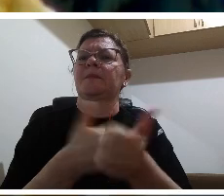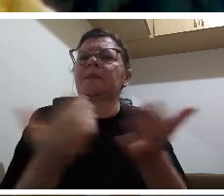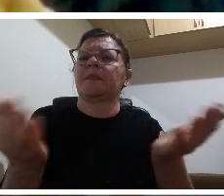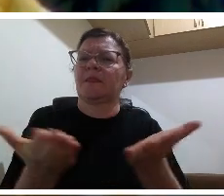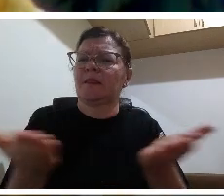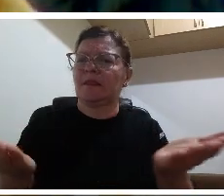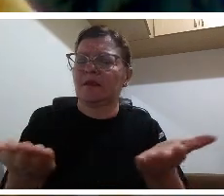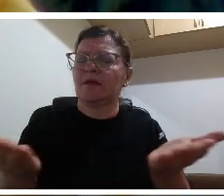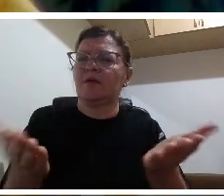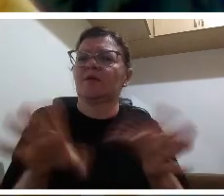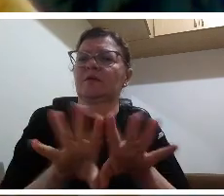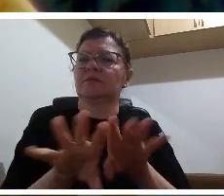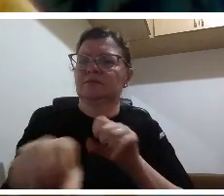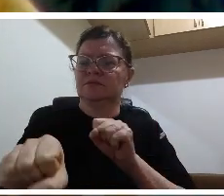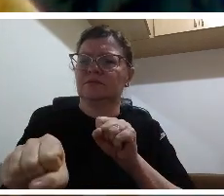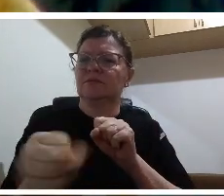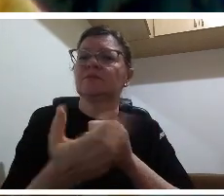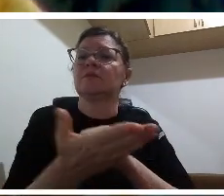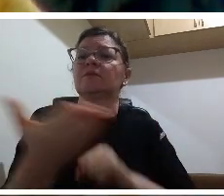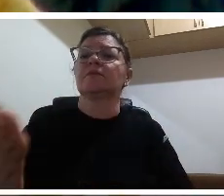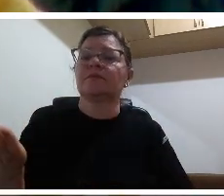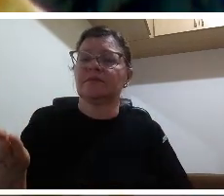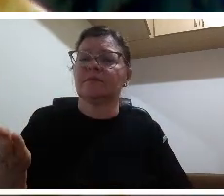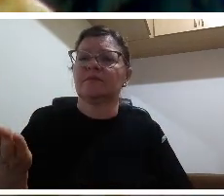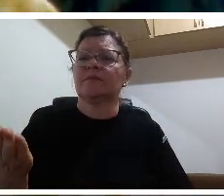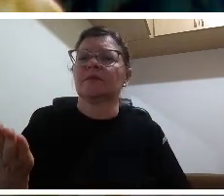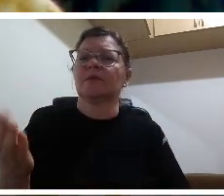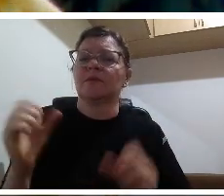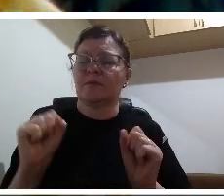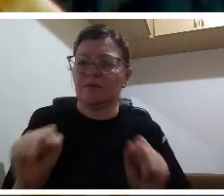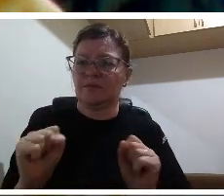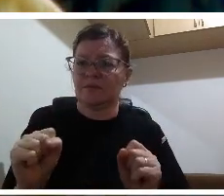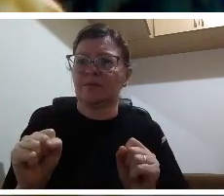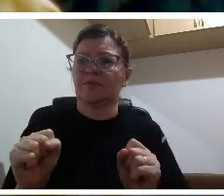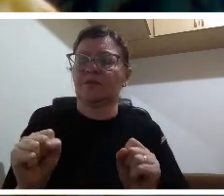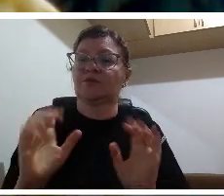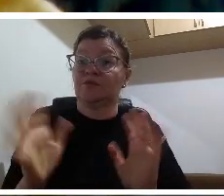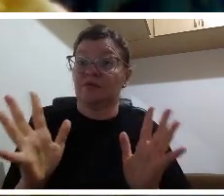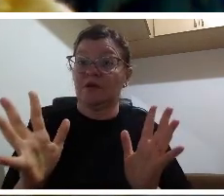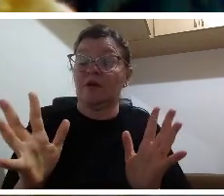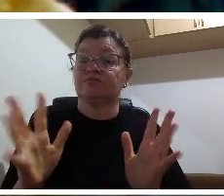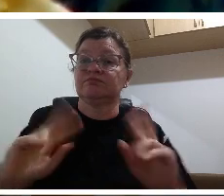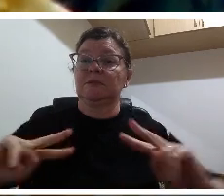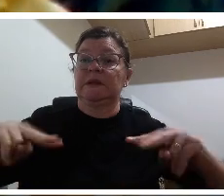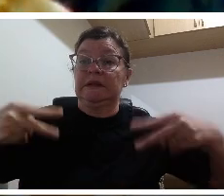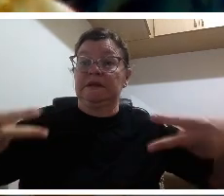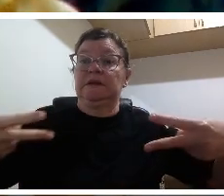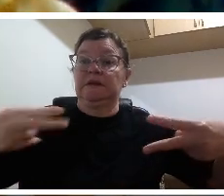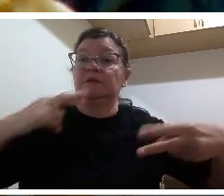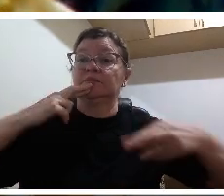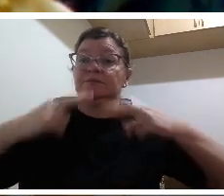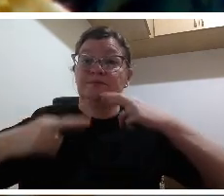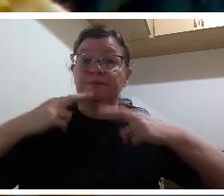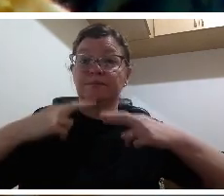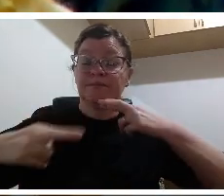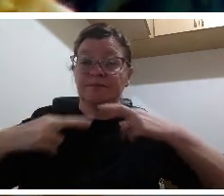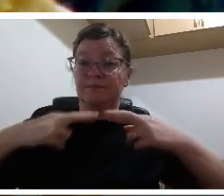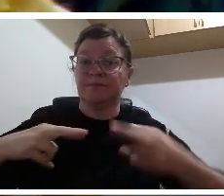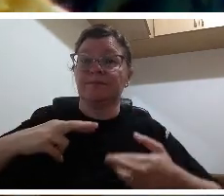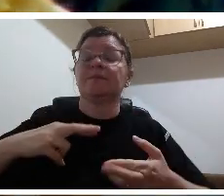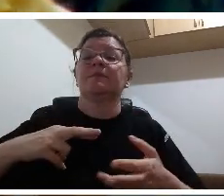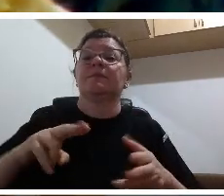e que repassem aos seus colegas que vocês entendem que é importante esse tema essa temática ser